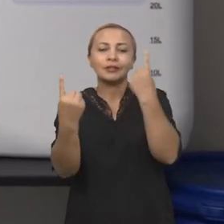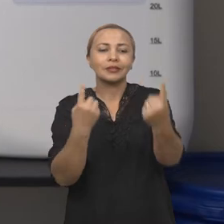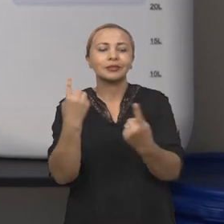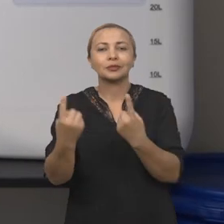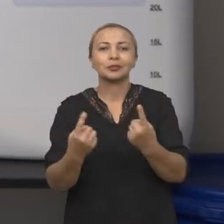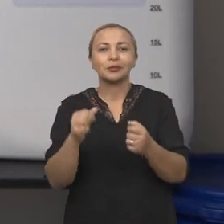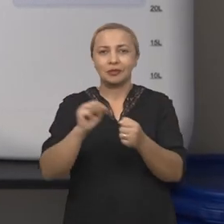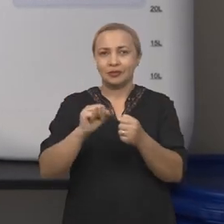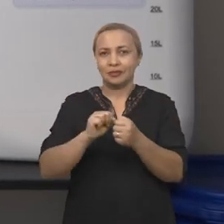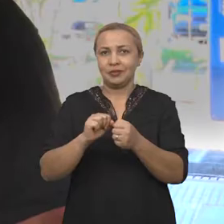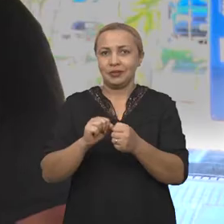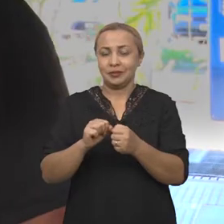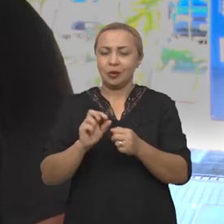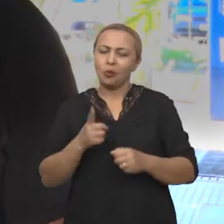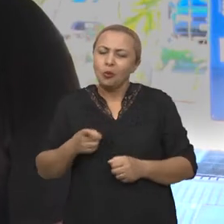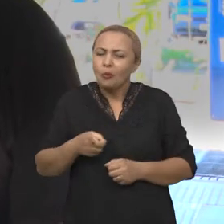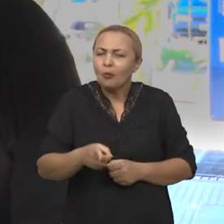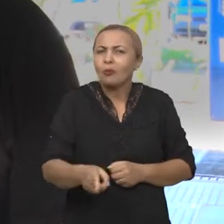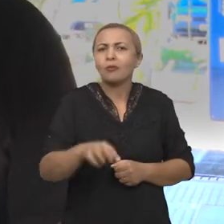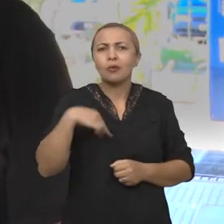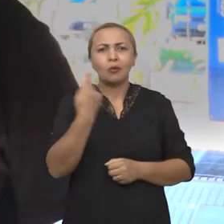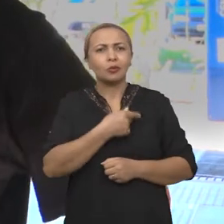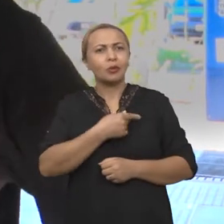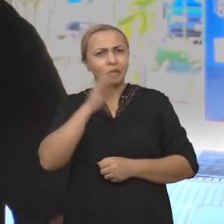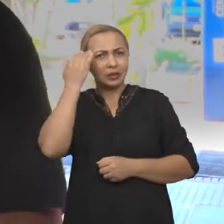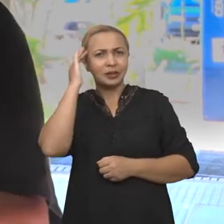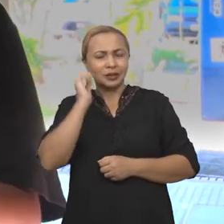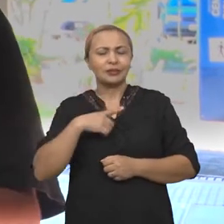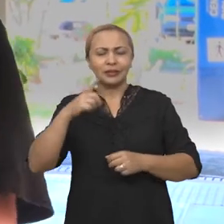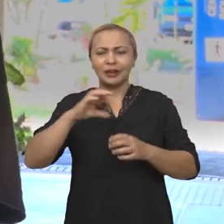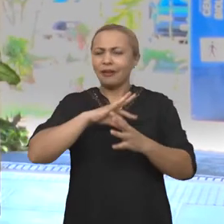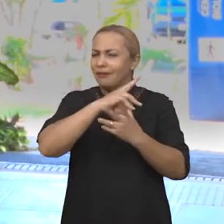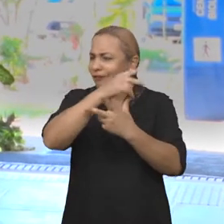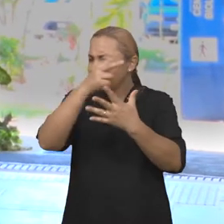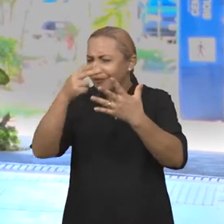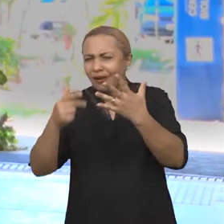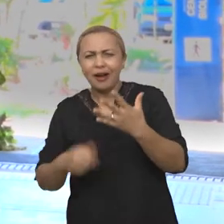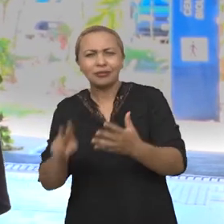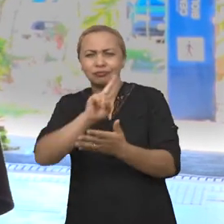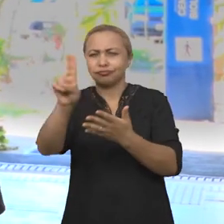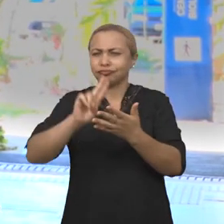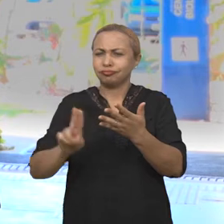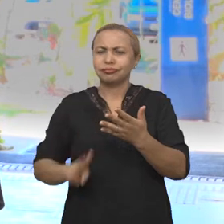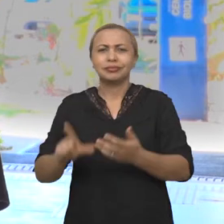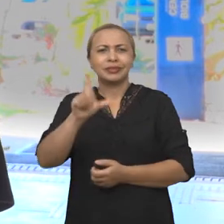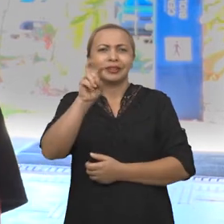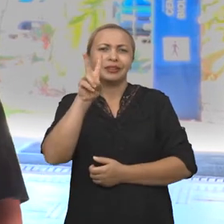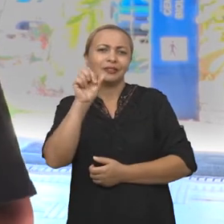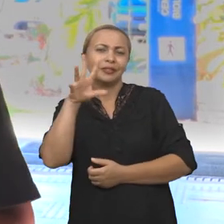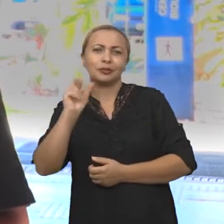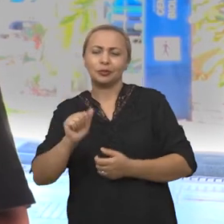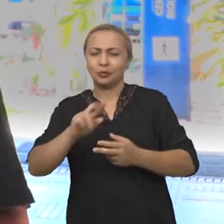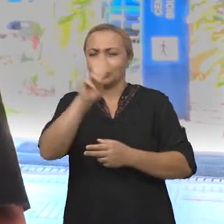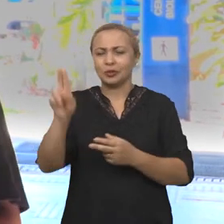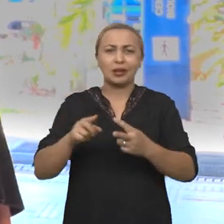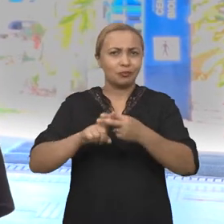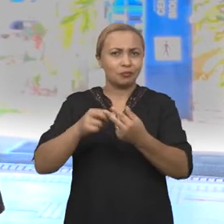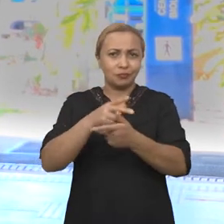vai promover. No fundo, no fundo, a gente tem aí todas essas leveduras utilizadas por nós no processo de produção,